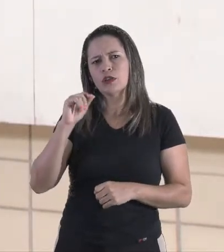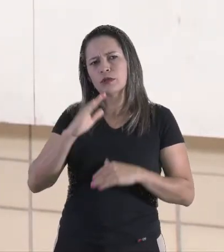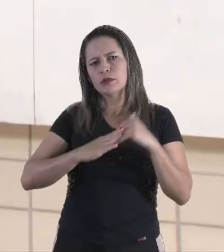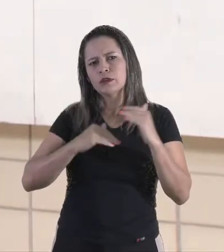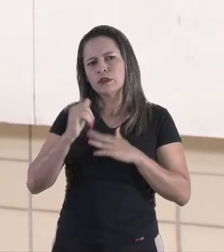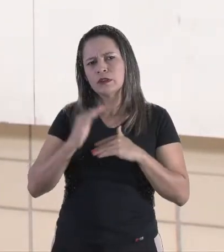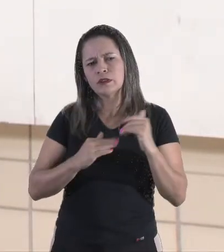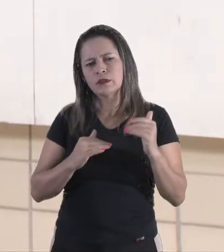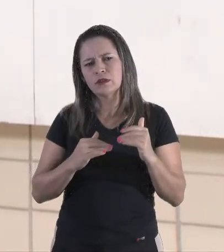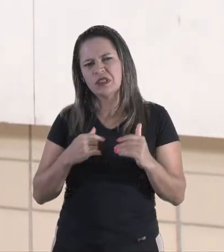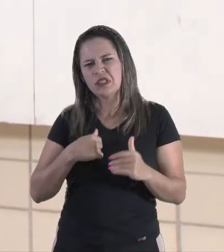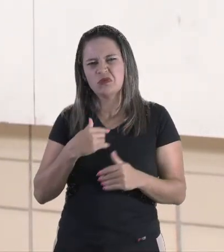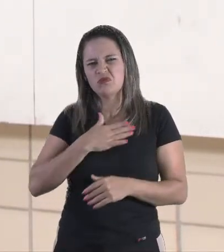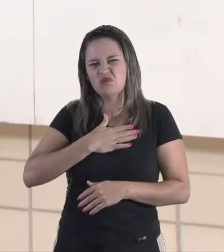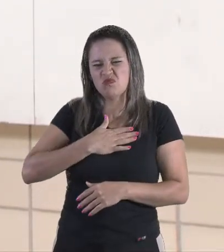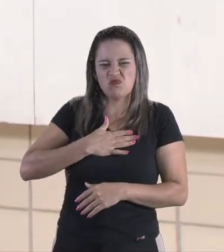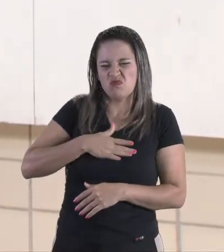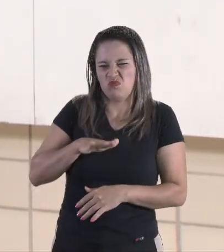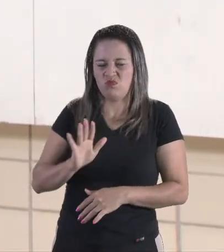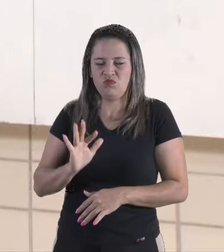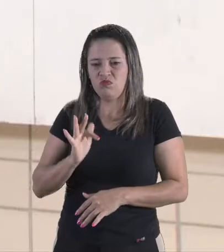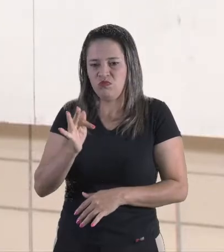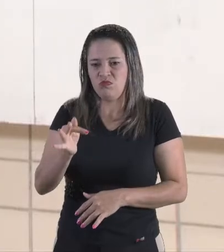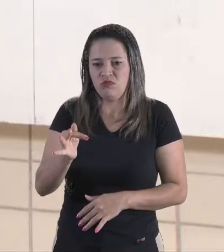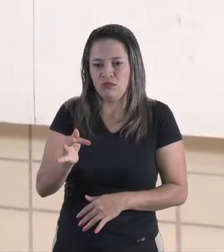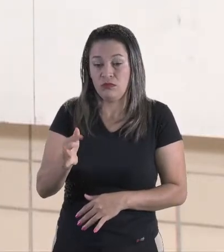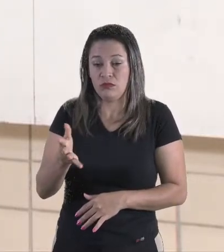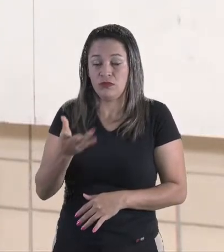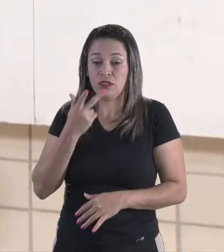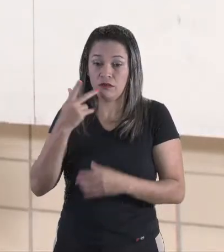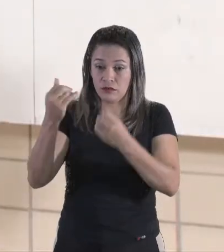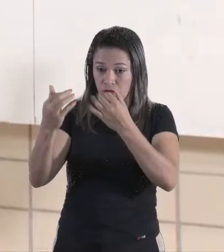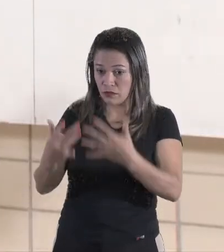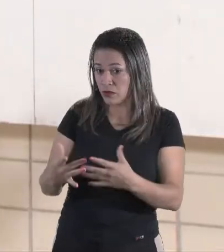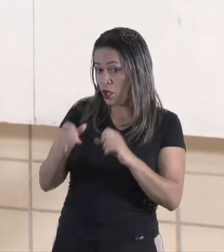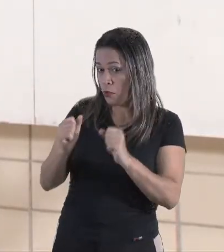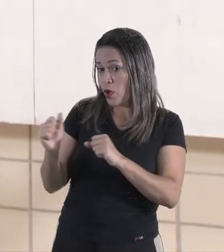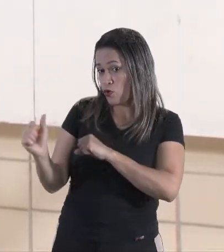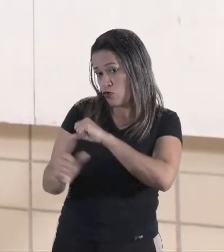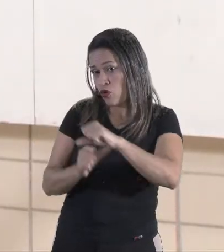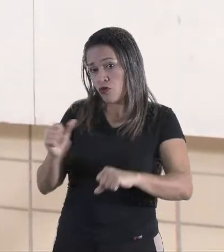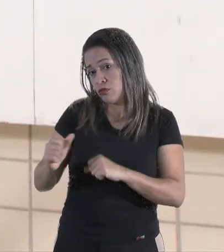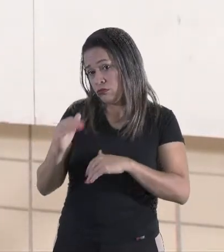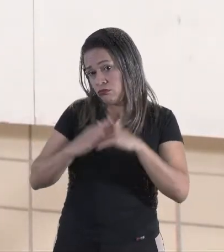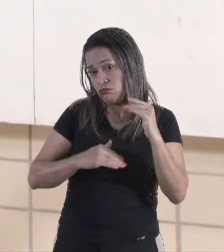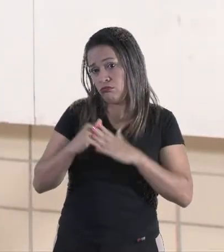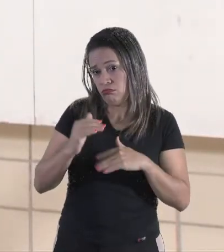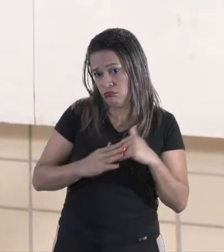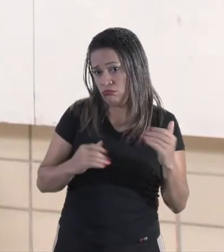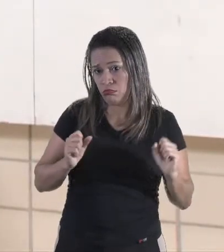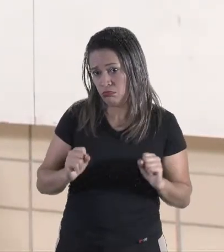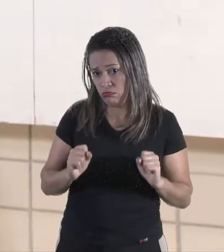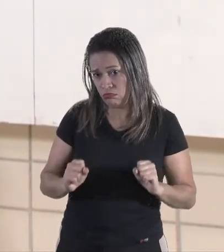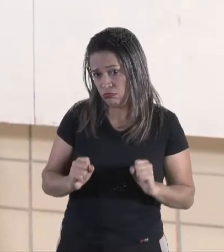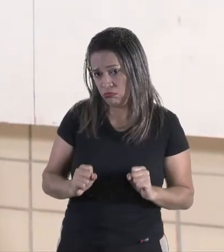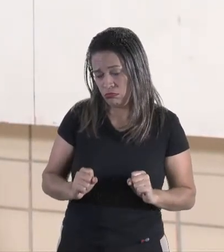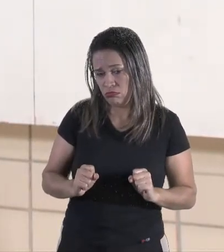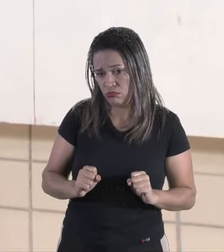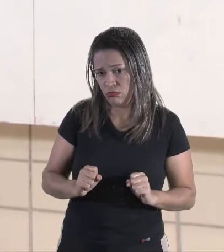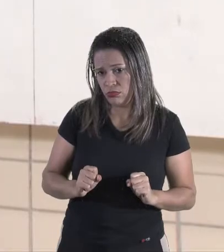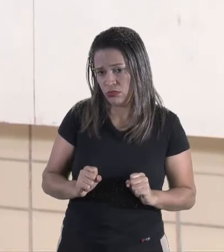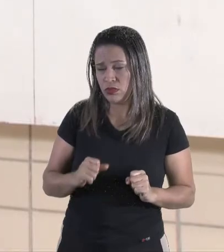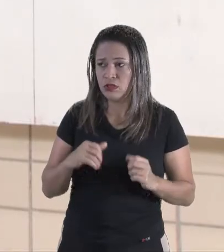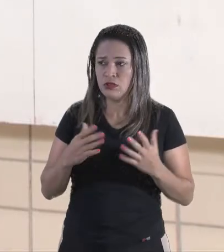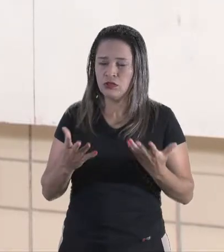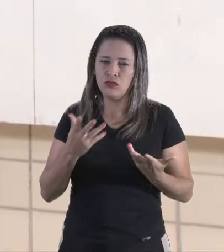e eu não gostar dela, o que eu vou te falar? Ah, você pode trocar de profissão. Porque quando